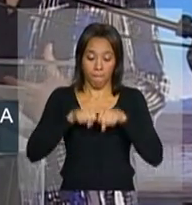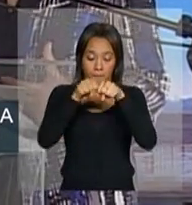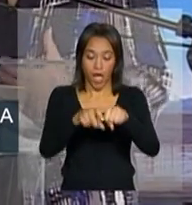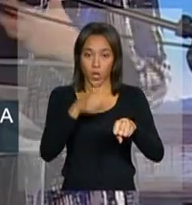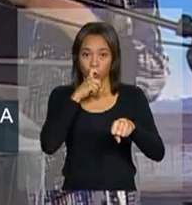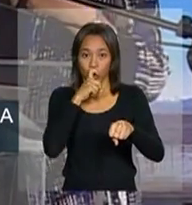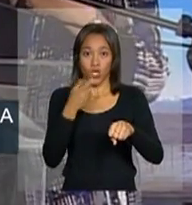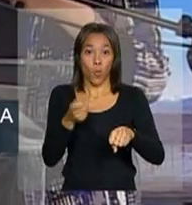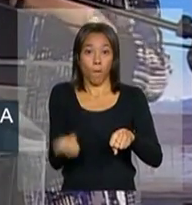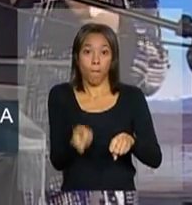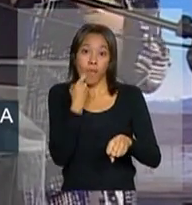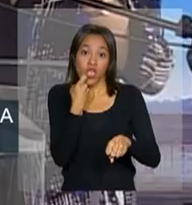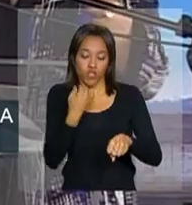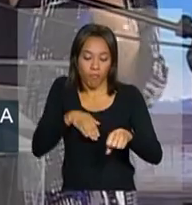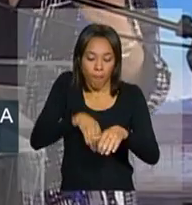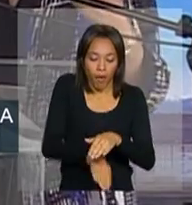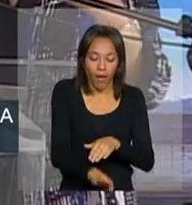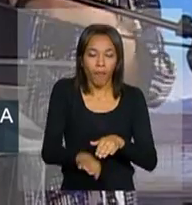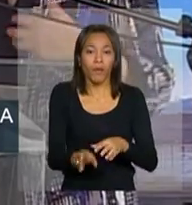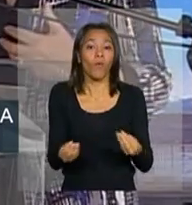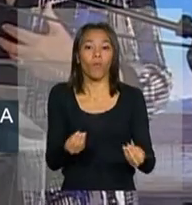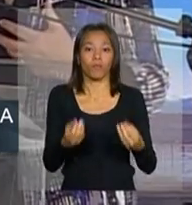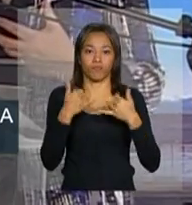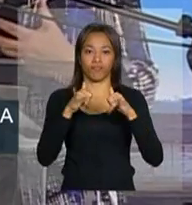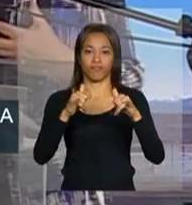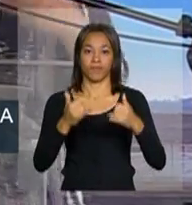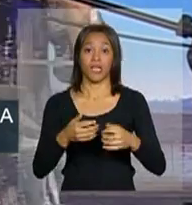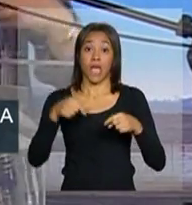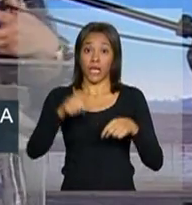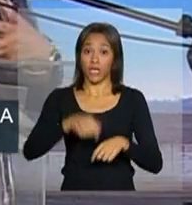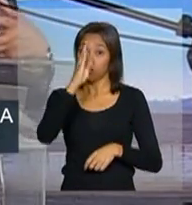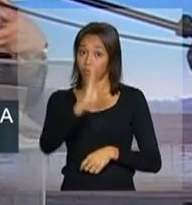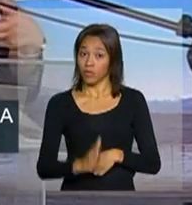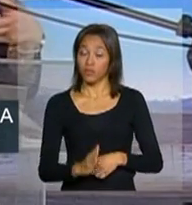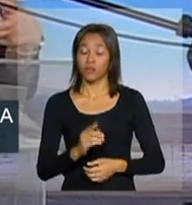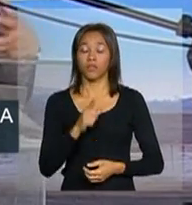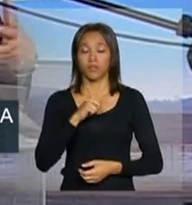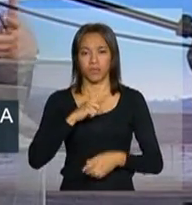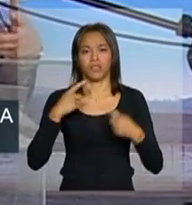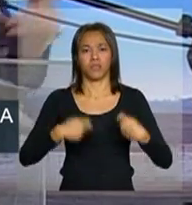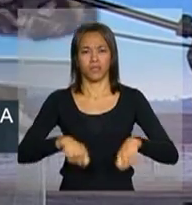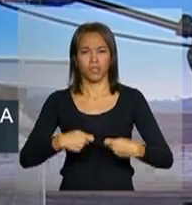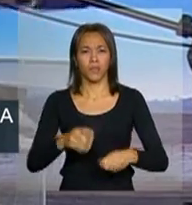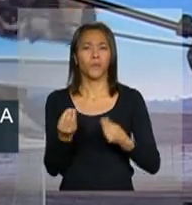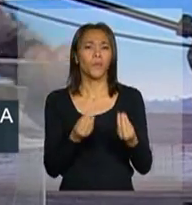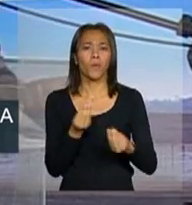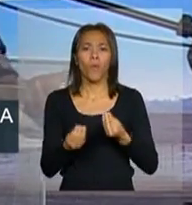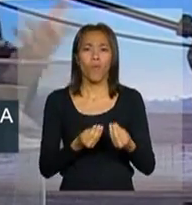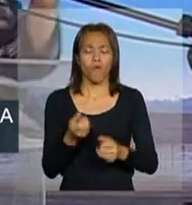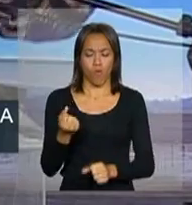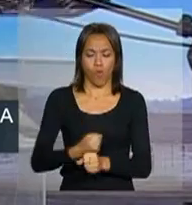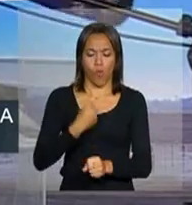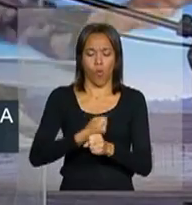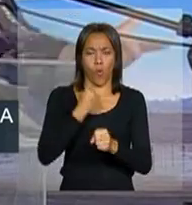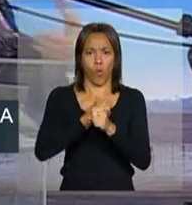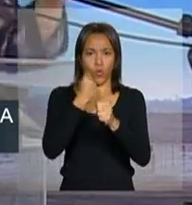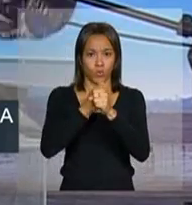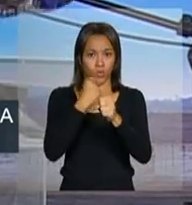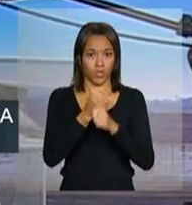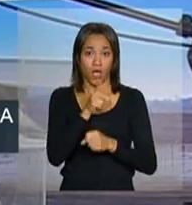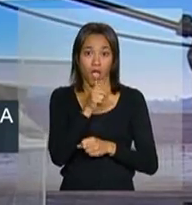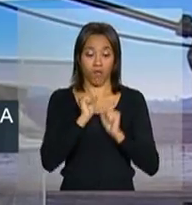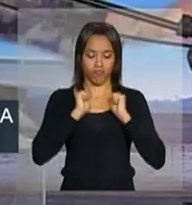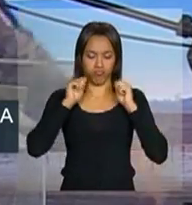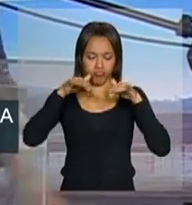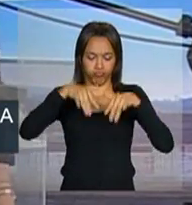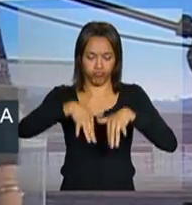essas duas mãos que o Brasil tem de ter. De um lado, querer fazer uma obra dessa envergadura